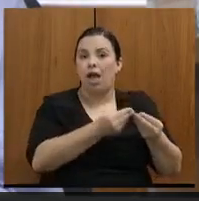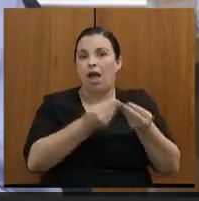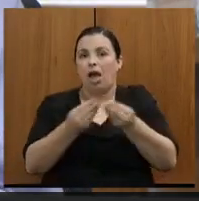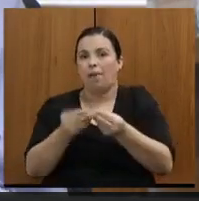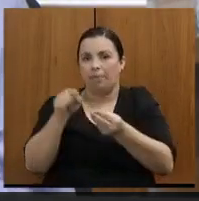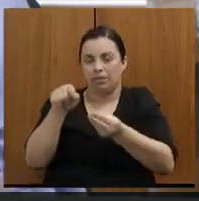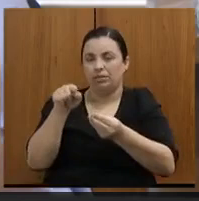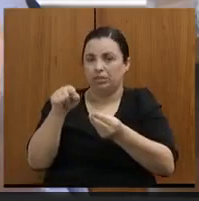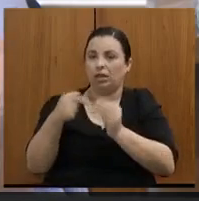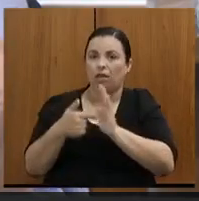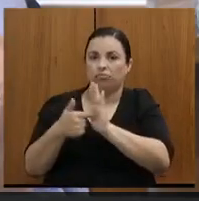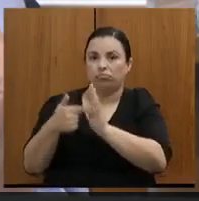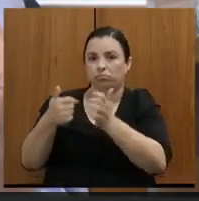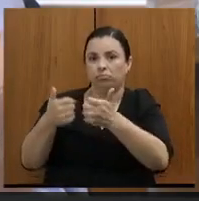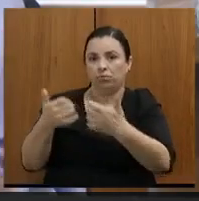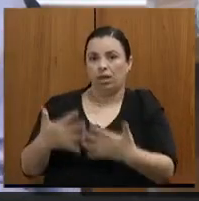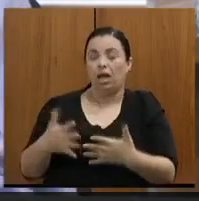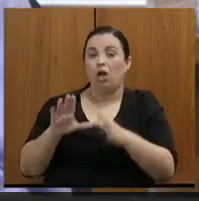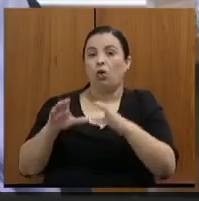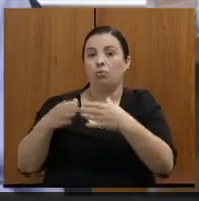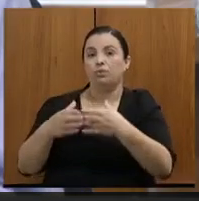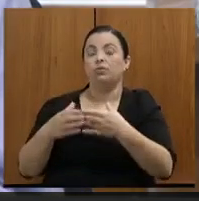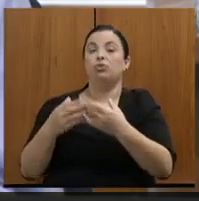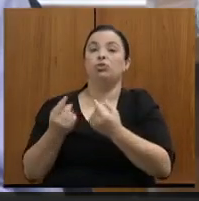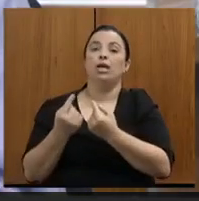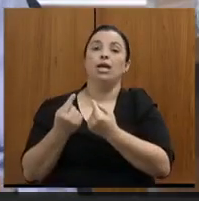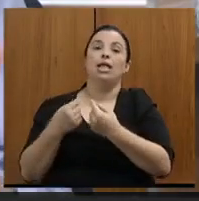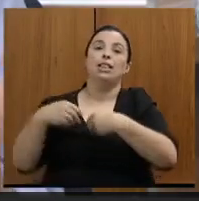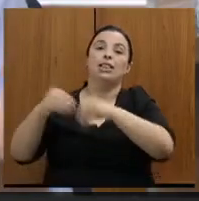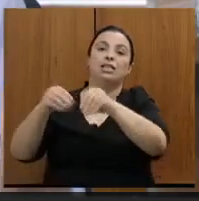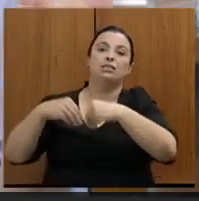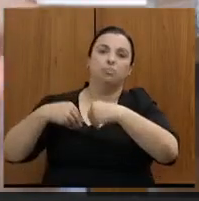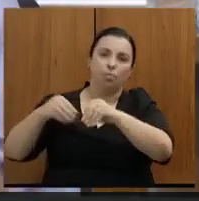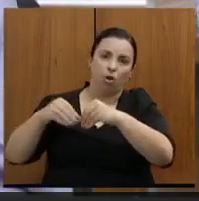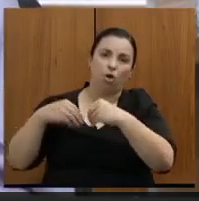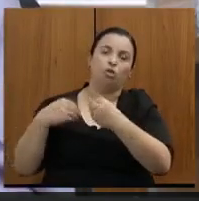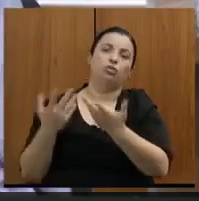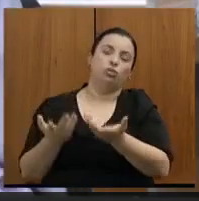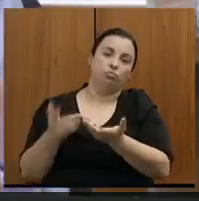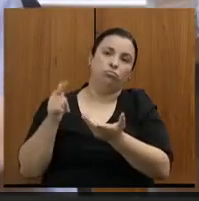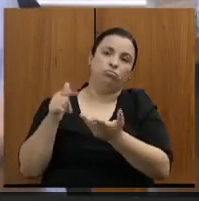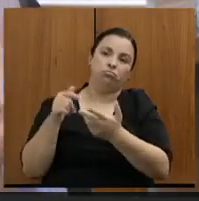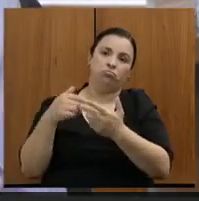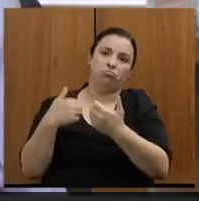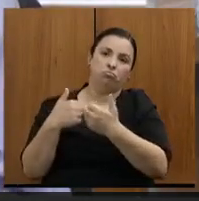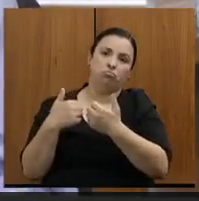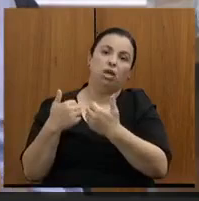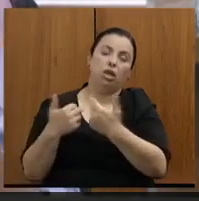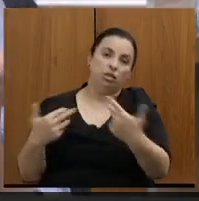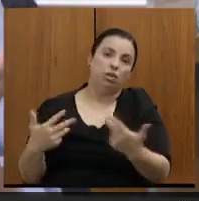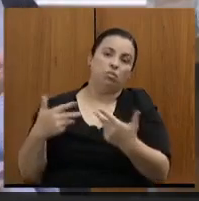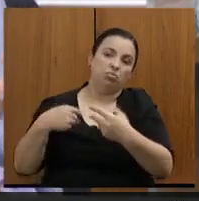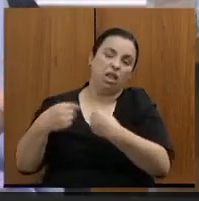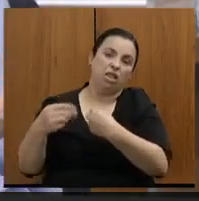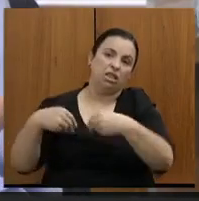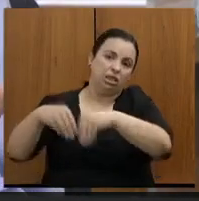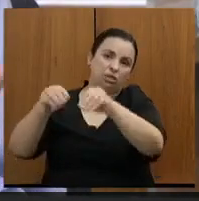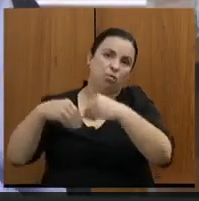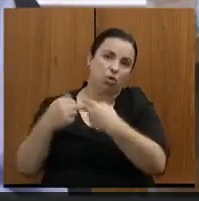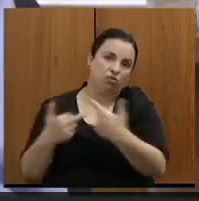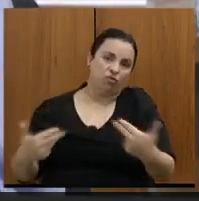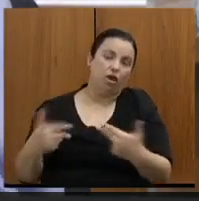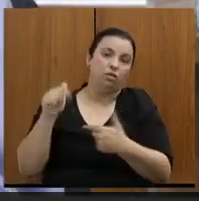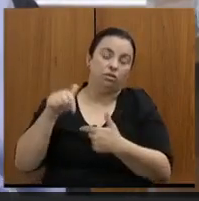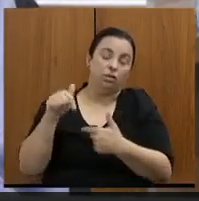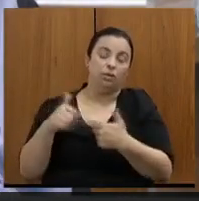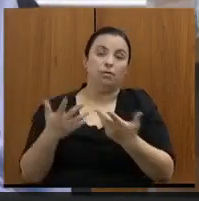dessa casa, e formamos um grupo interdisciplinar e intersetorial, com o Ministério Público, o